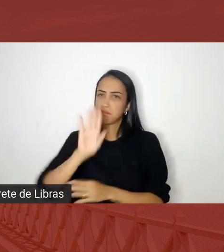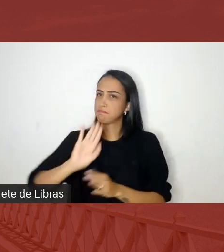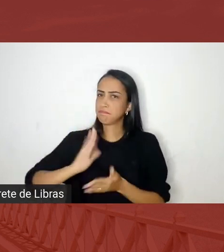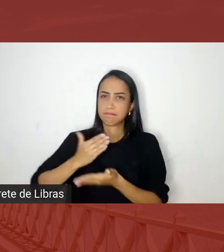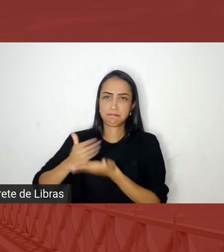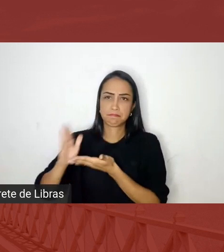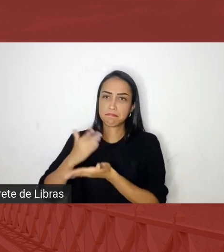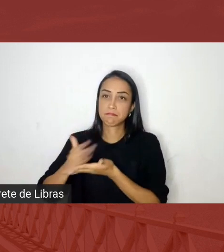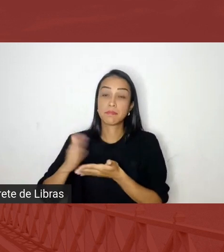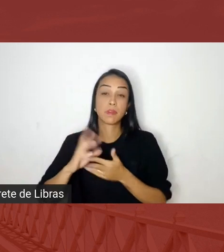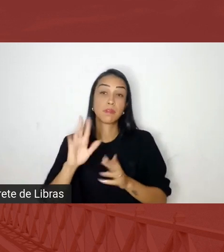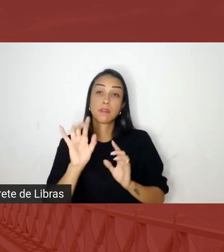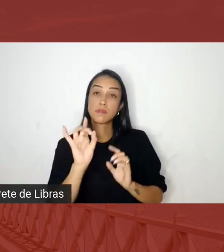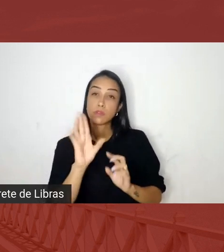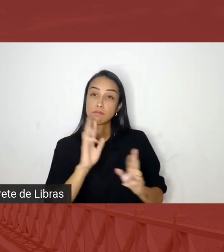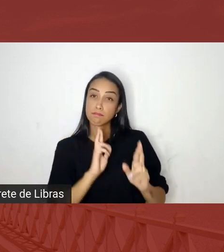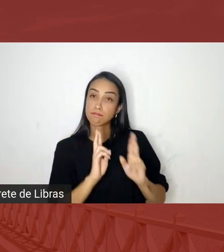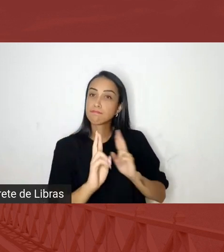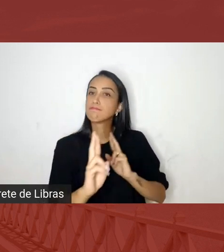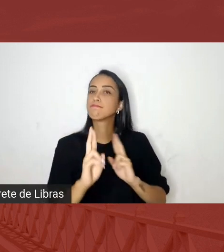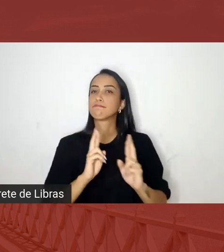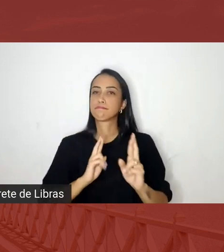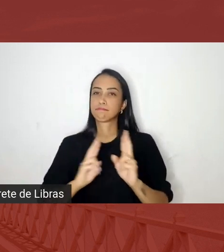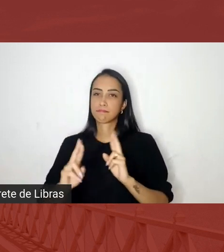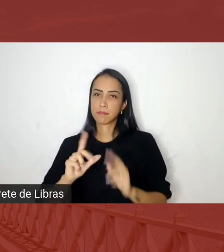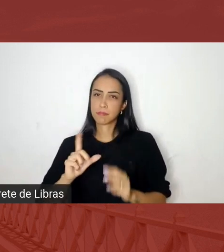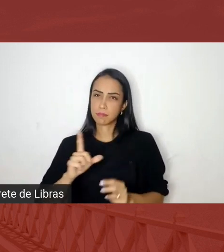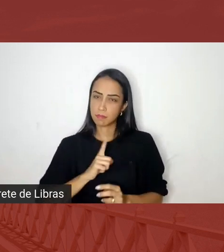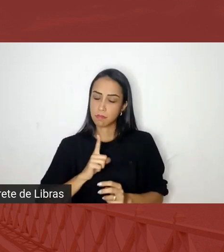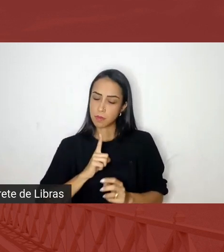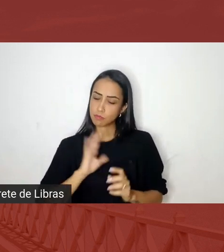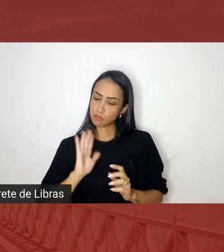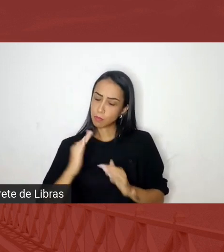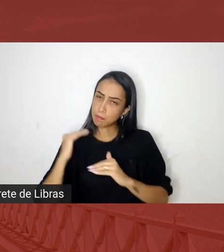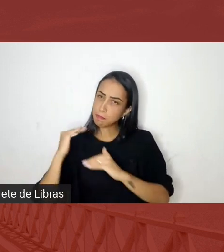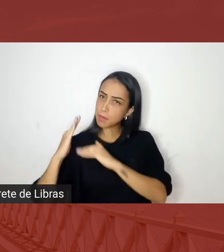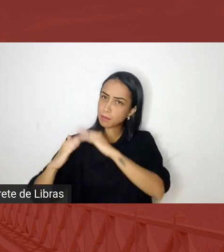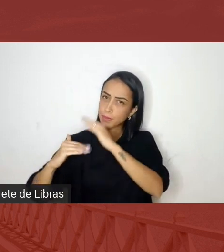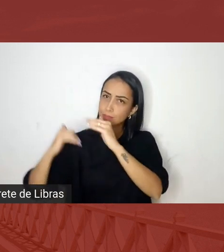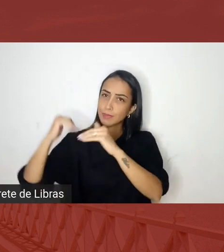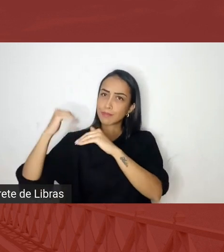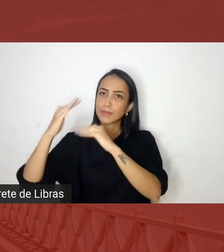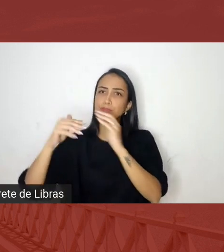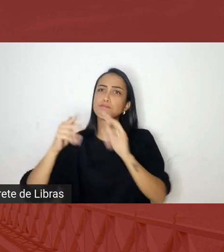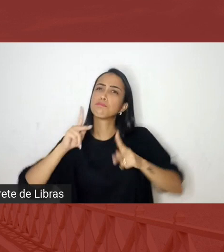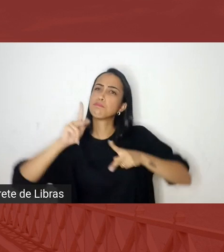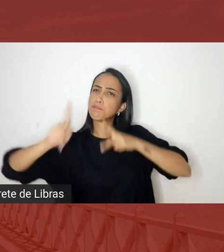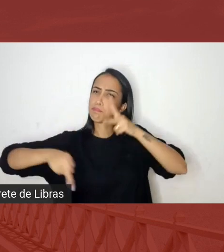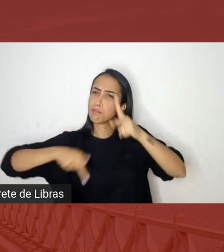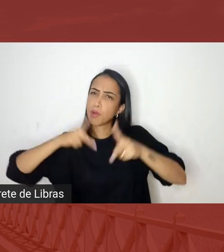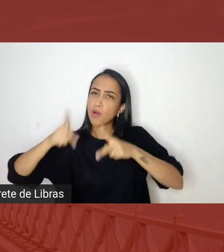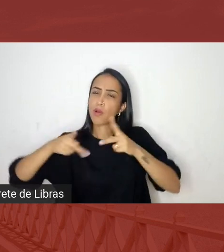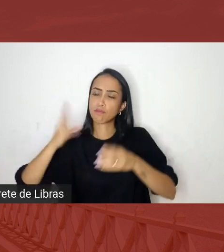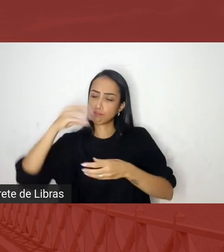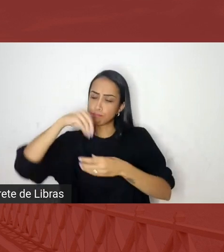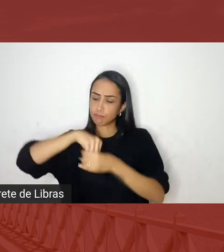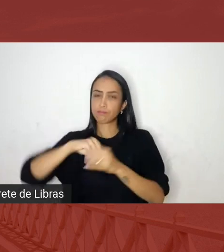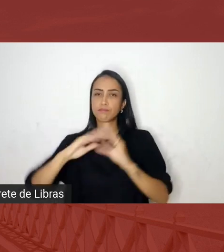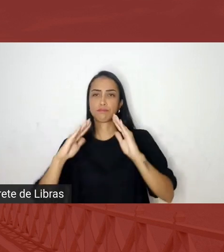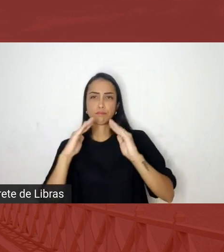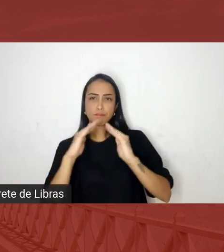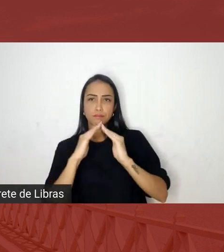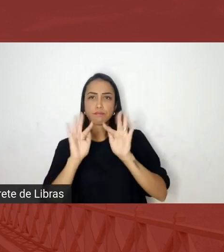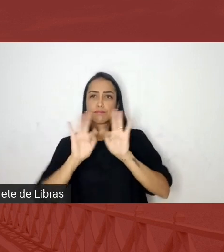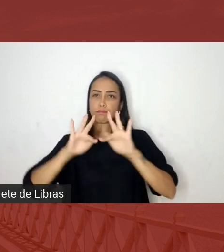relaciona a partir do relacionamento que ele construiu com seu povo na sua casa com seus avós